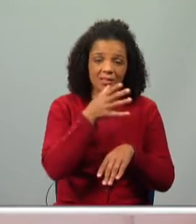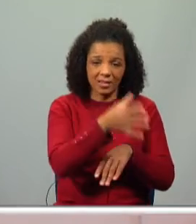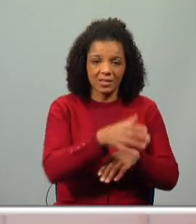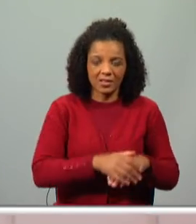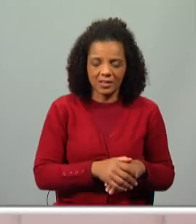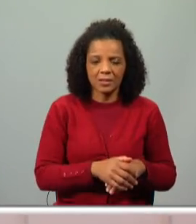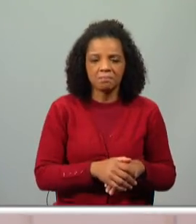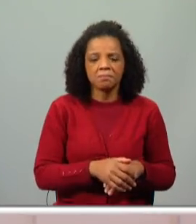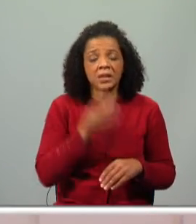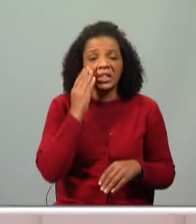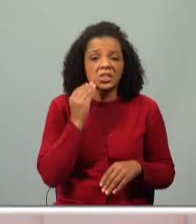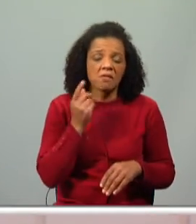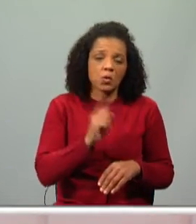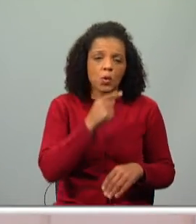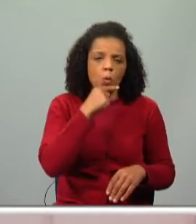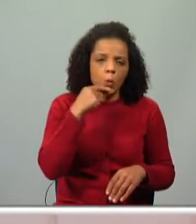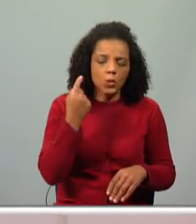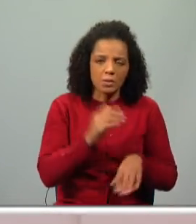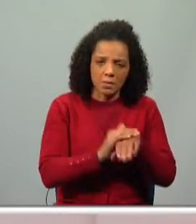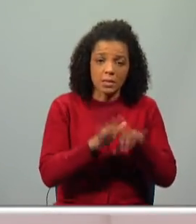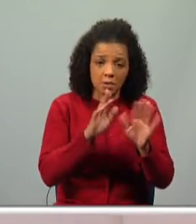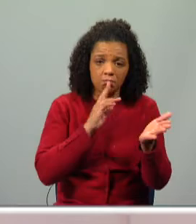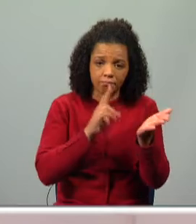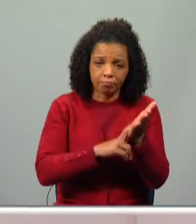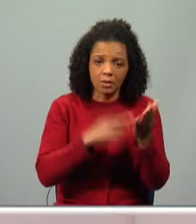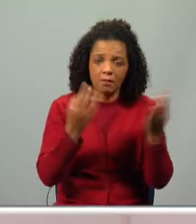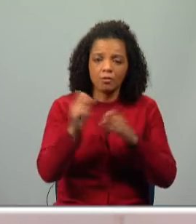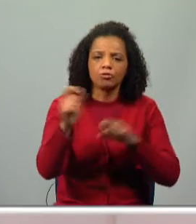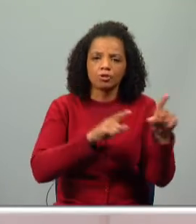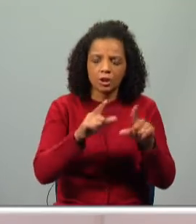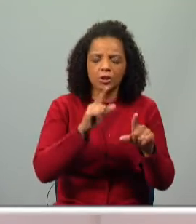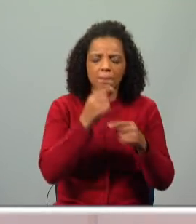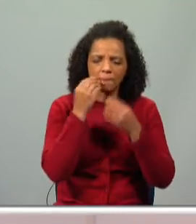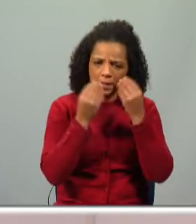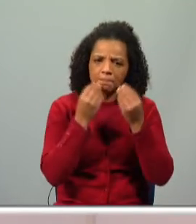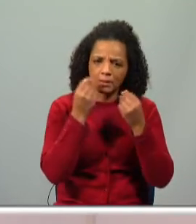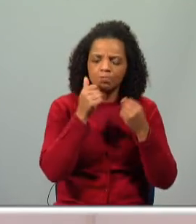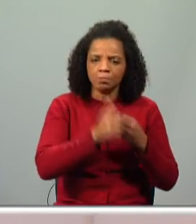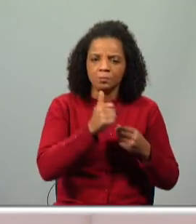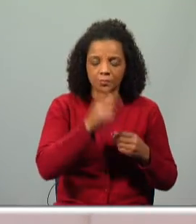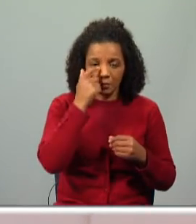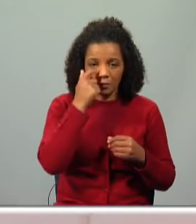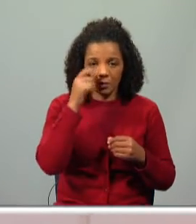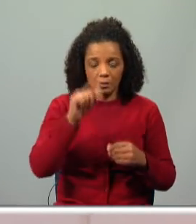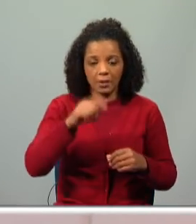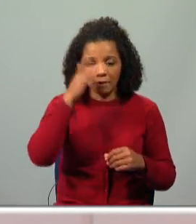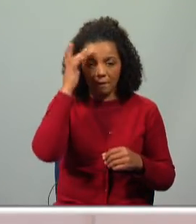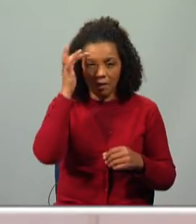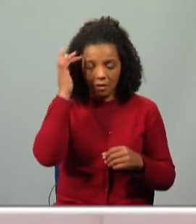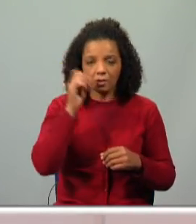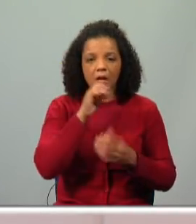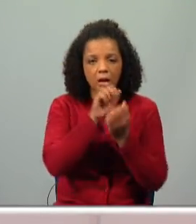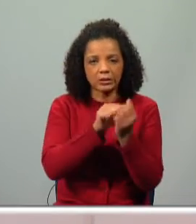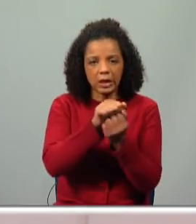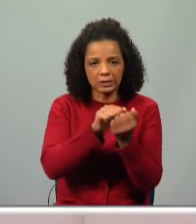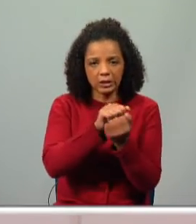que achava que não iam ser assim tão doces e tão macias, mas afinal, as estrelas até eram saborosas e fáceis de mastigar.